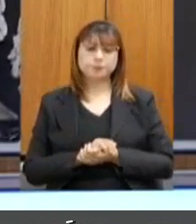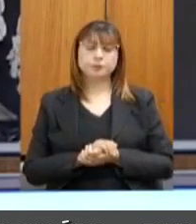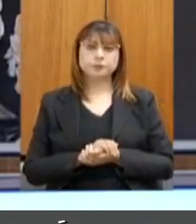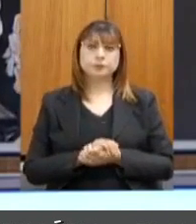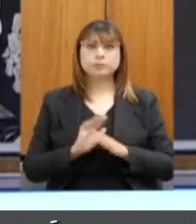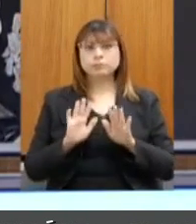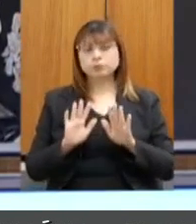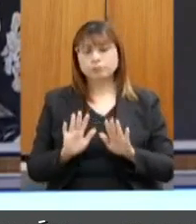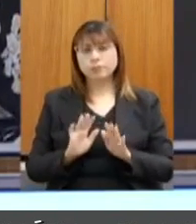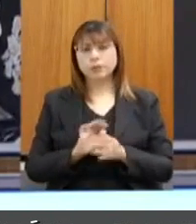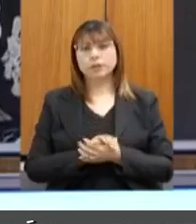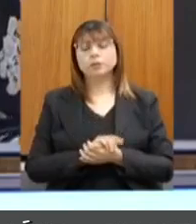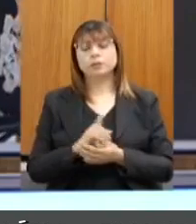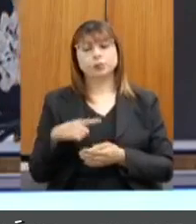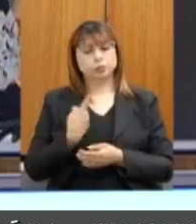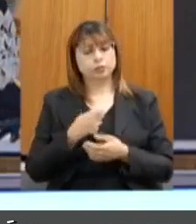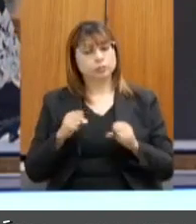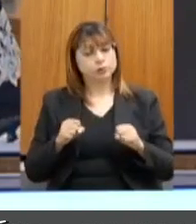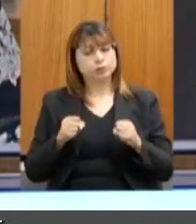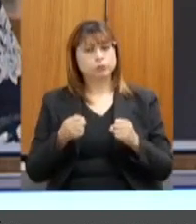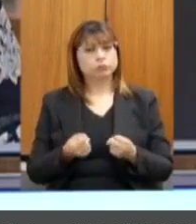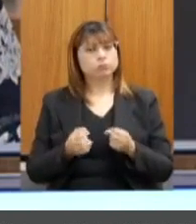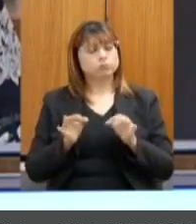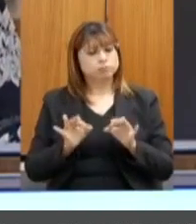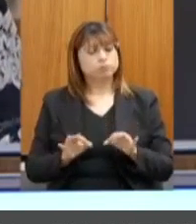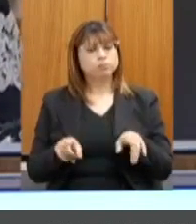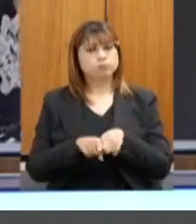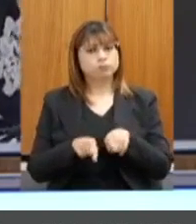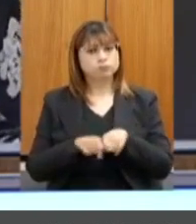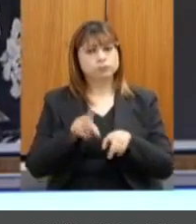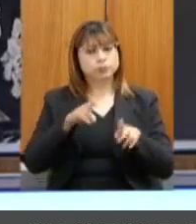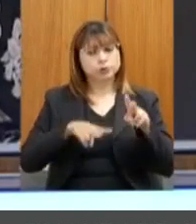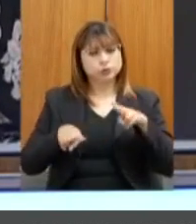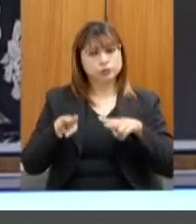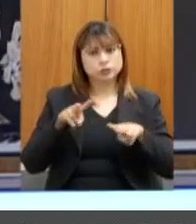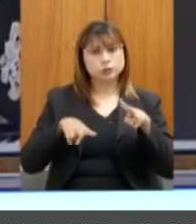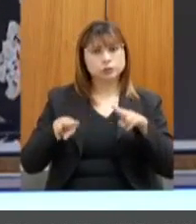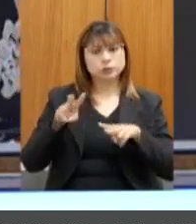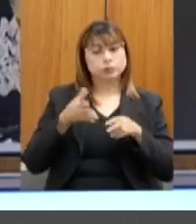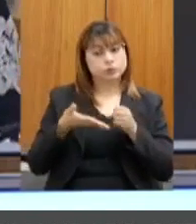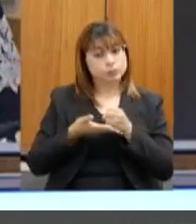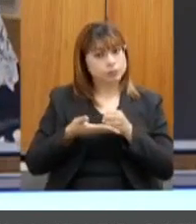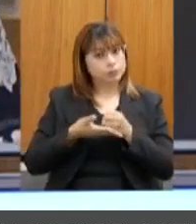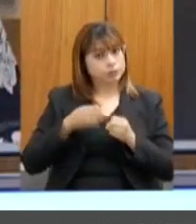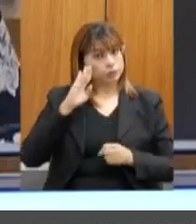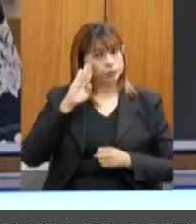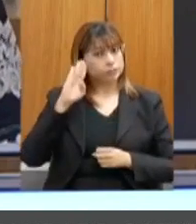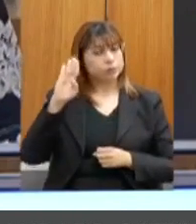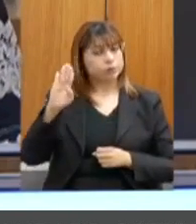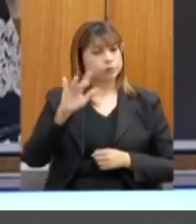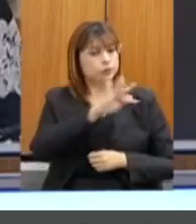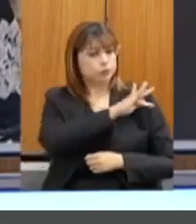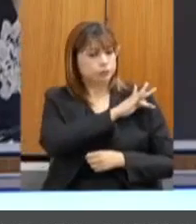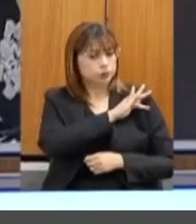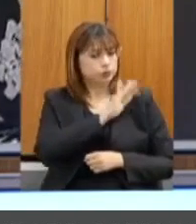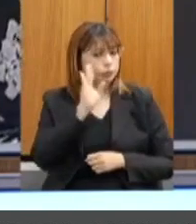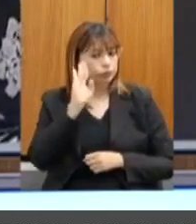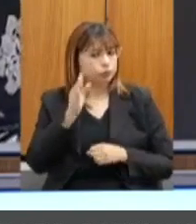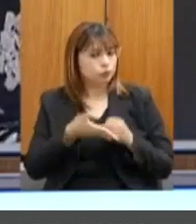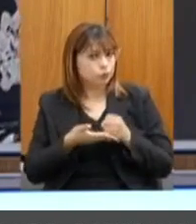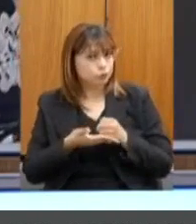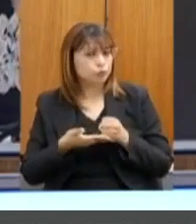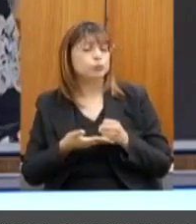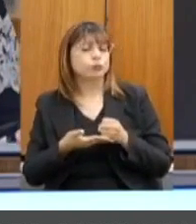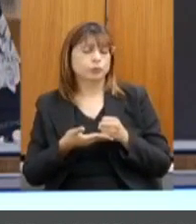de toda forma, garantimos também as vistorias essenciais, as fiscalizações essenciais,